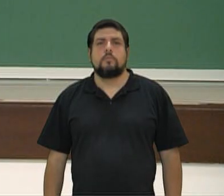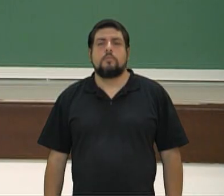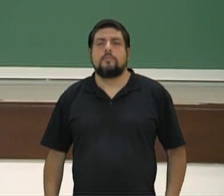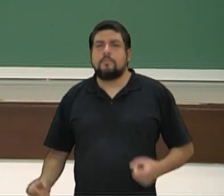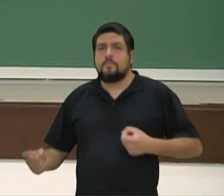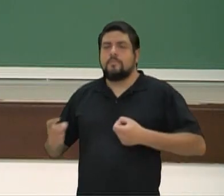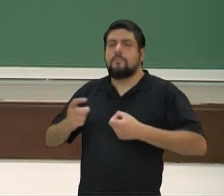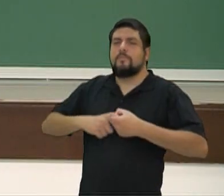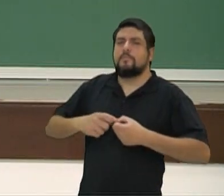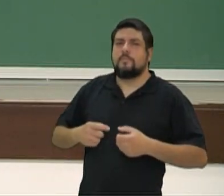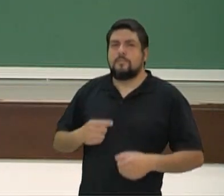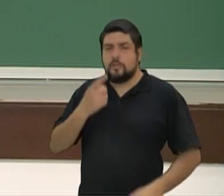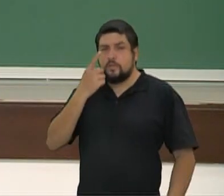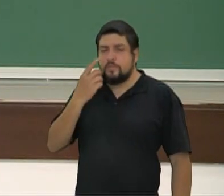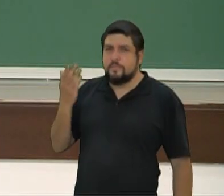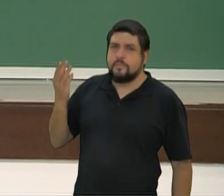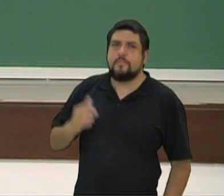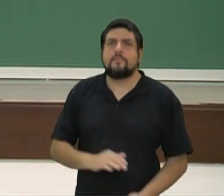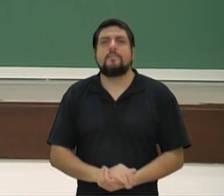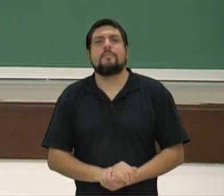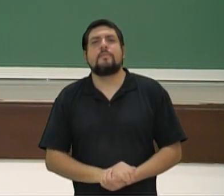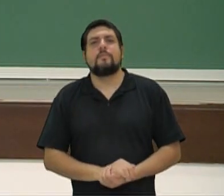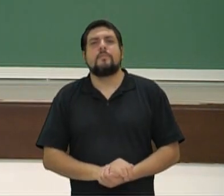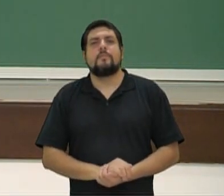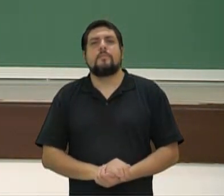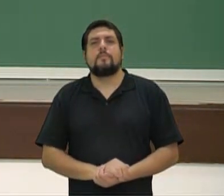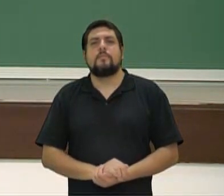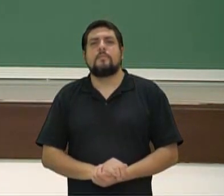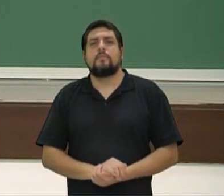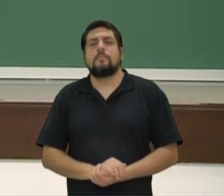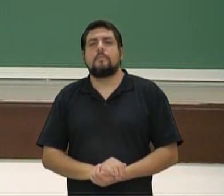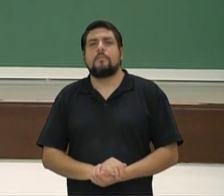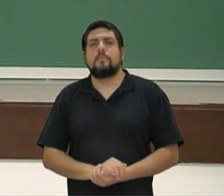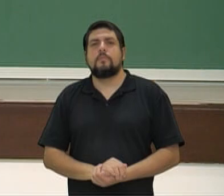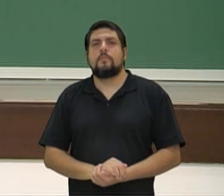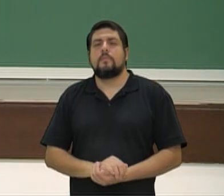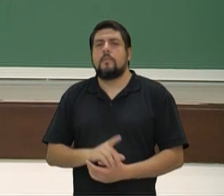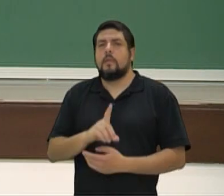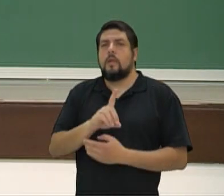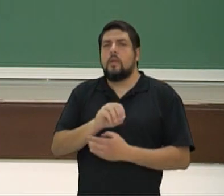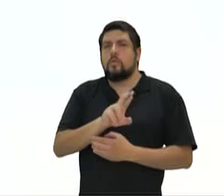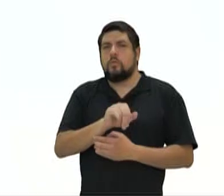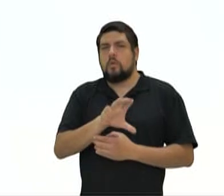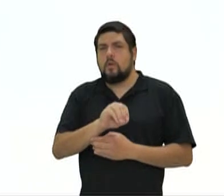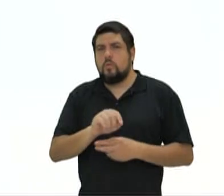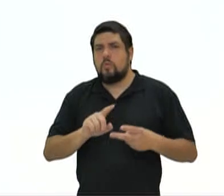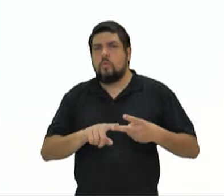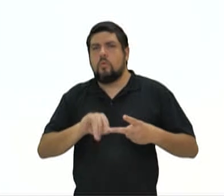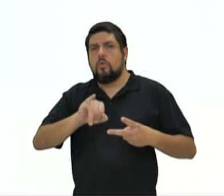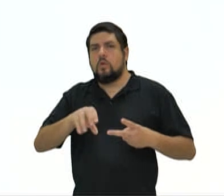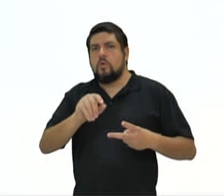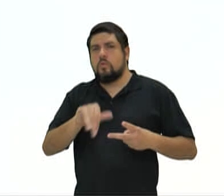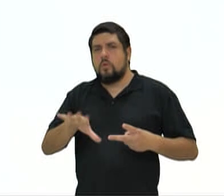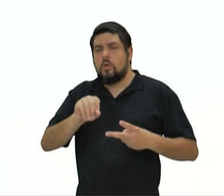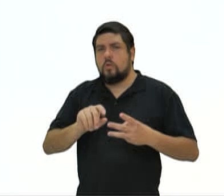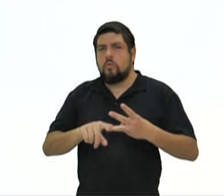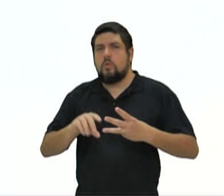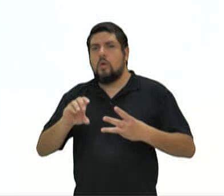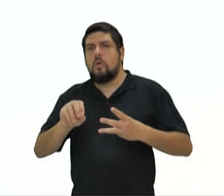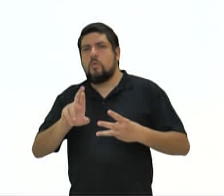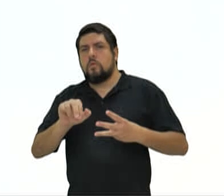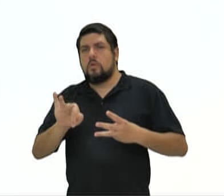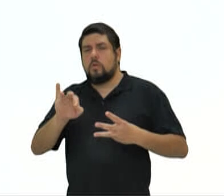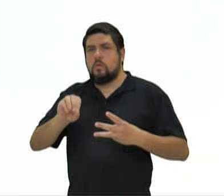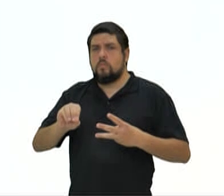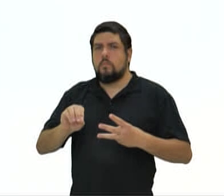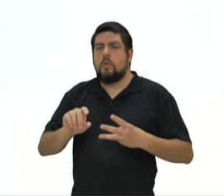Voltei, vamos lá? Modelos do capital dórico, jônico e coríntia, o capitel de cada um diferenciar pela decoração e seu